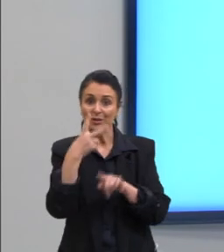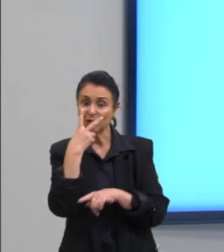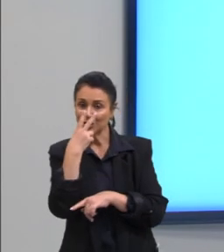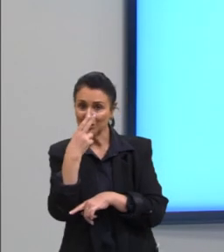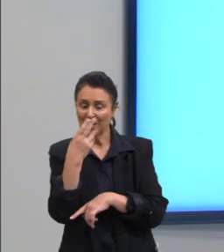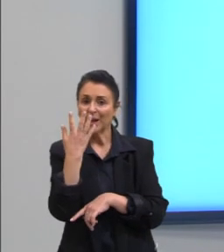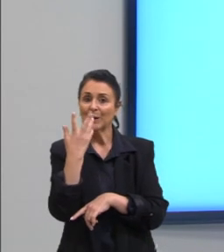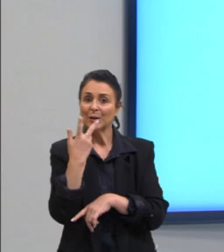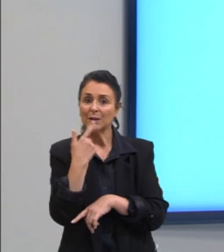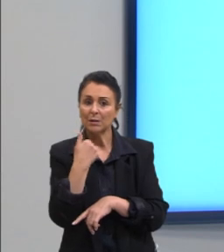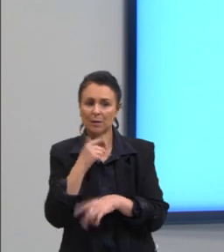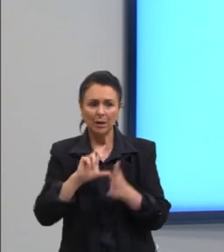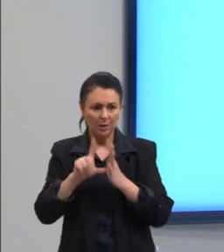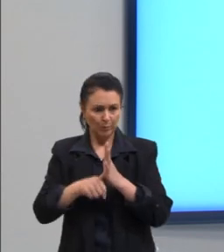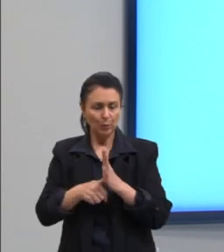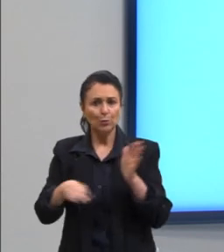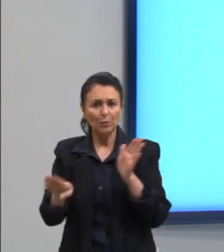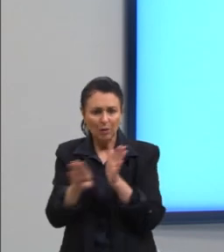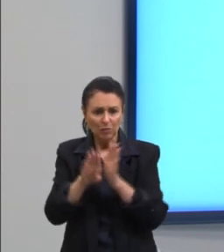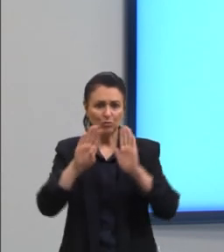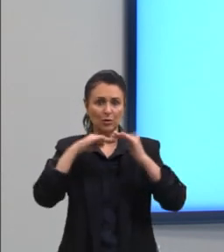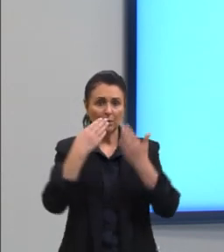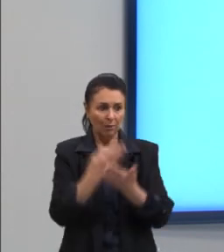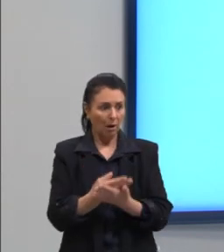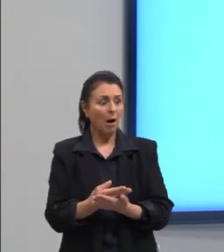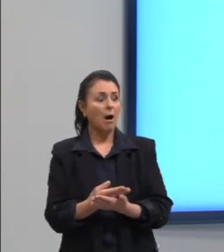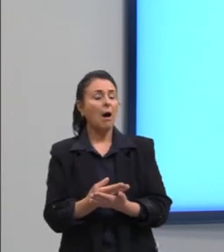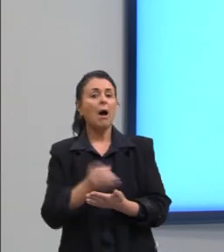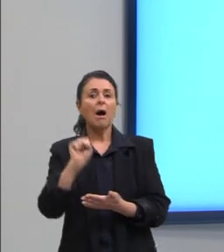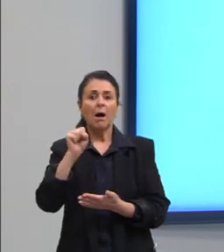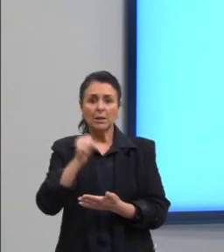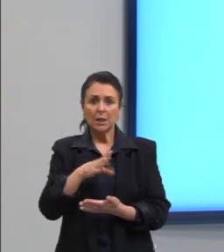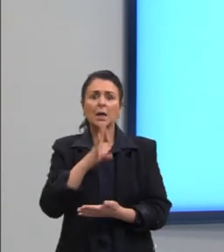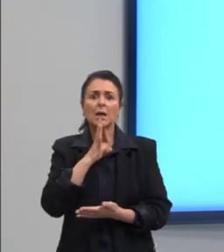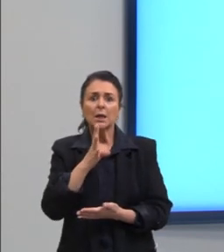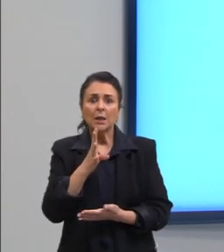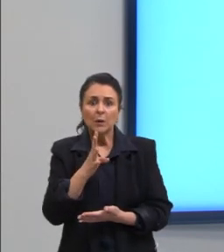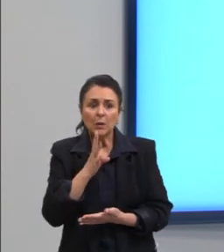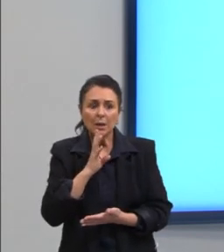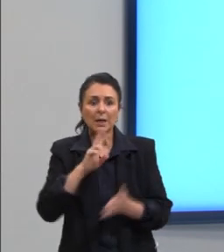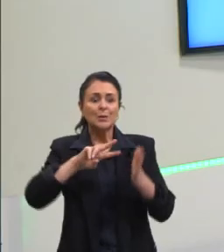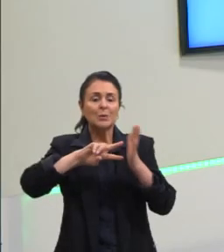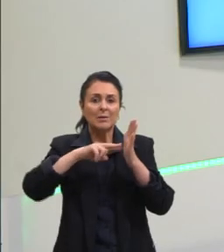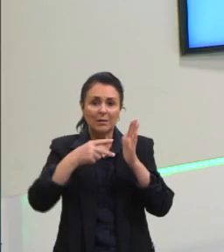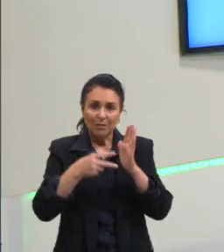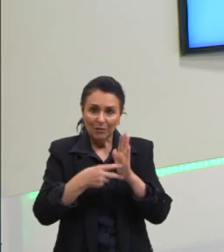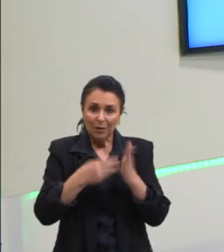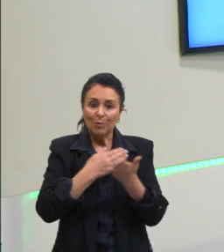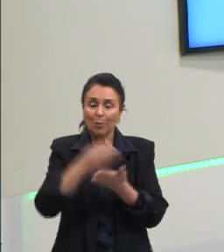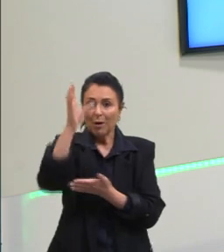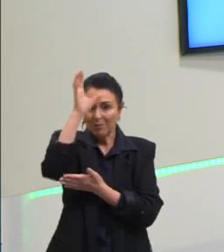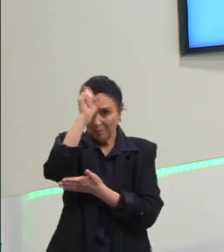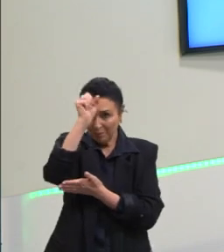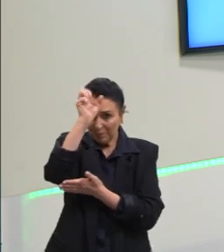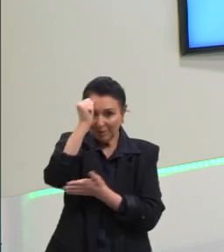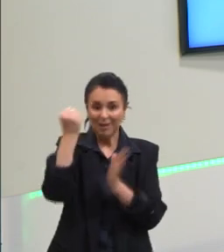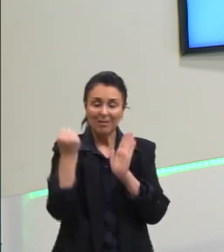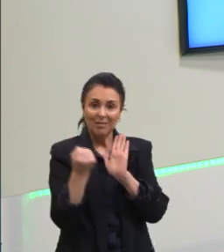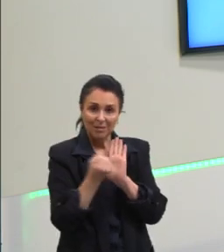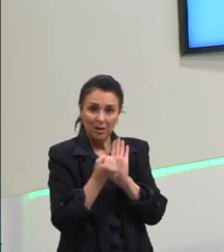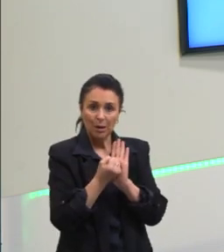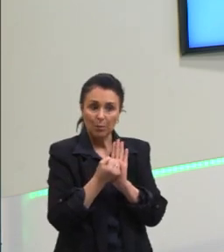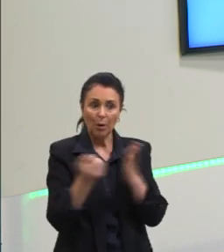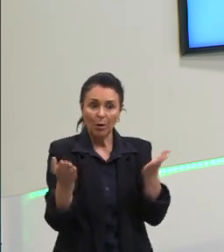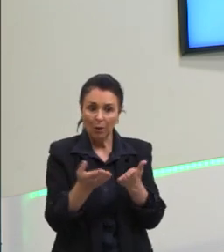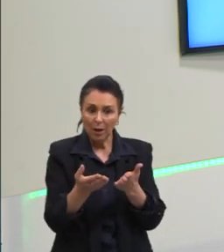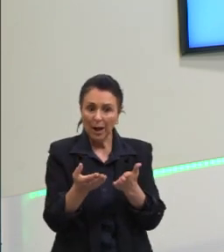quando vai chegar na escola então que a gente vai saber poxa, esses são então o significado desses símbolos são números